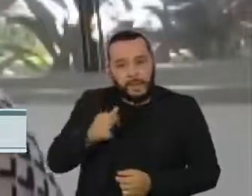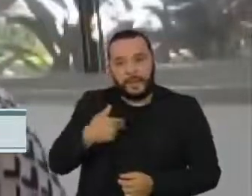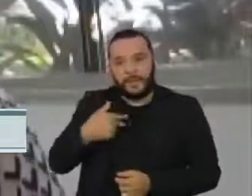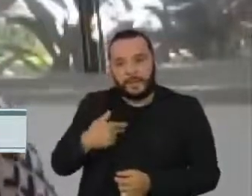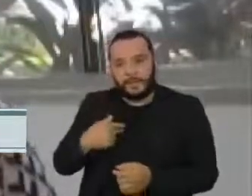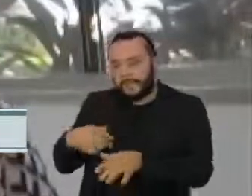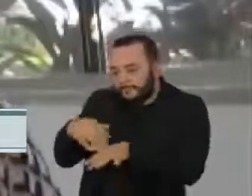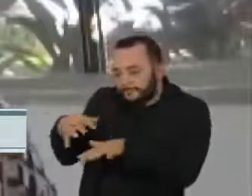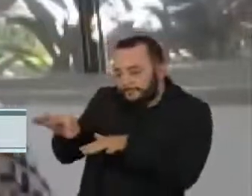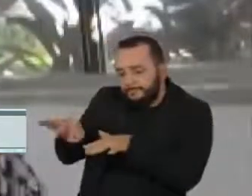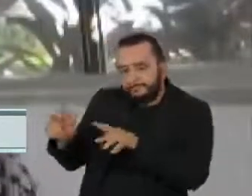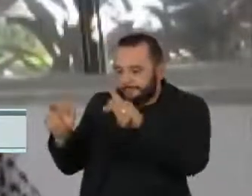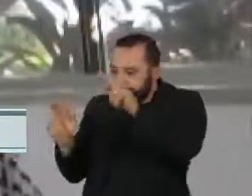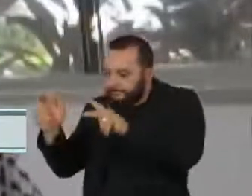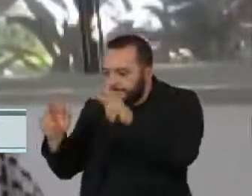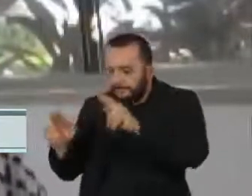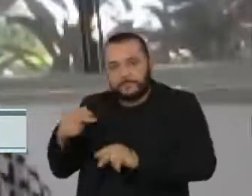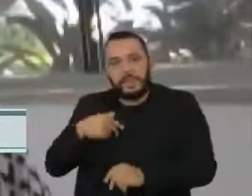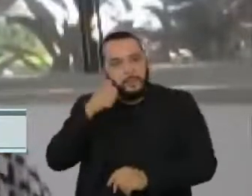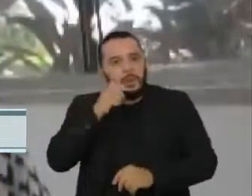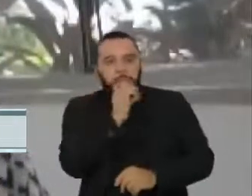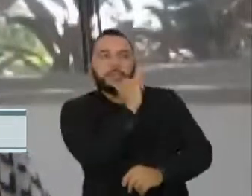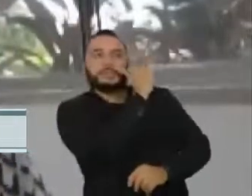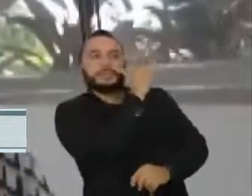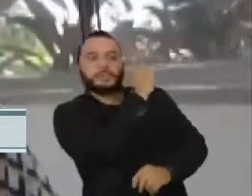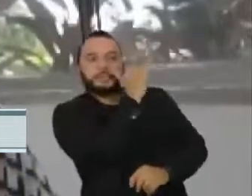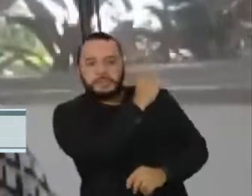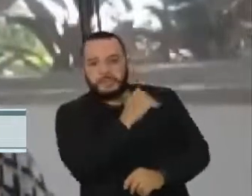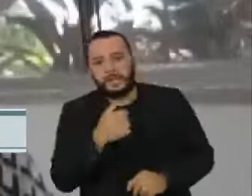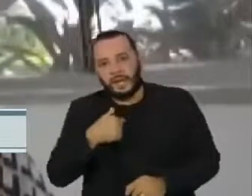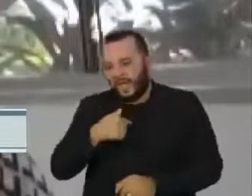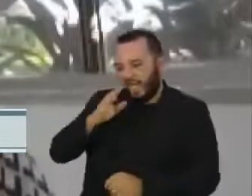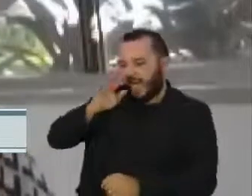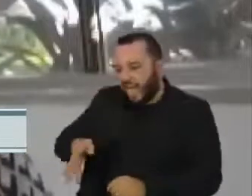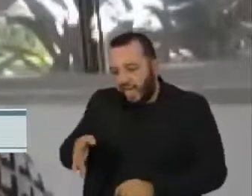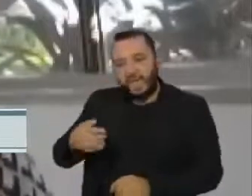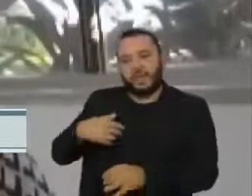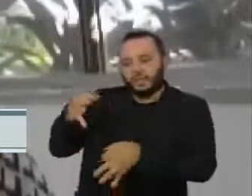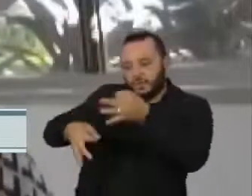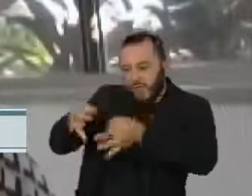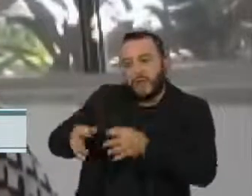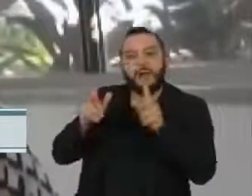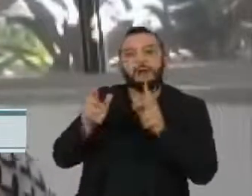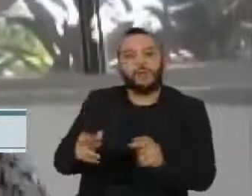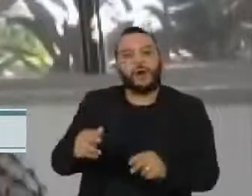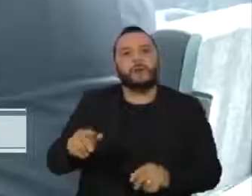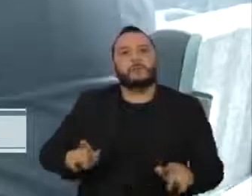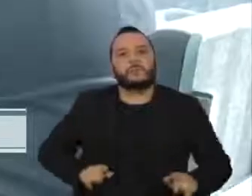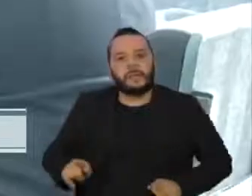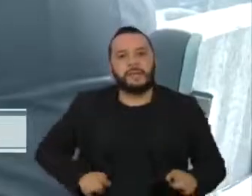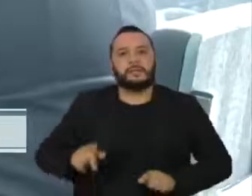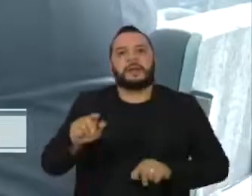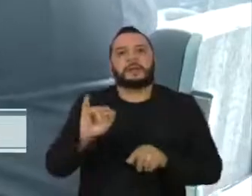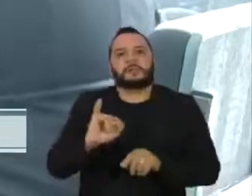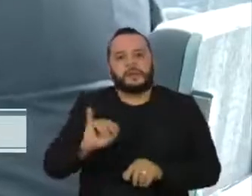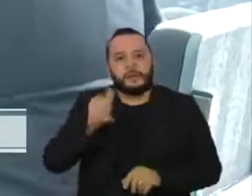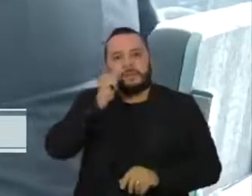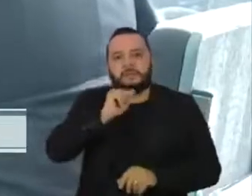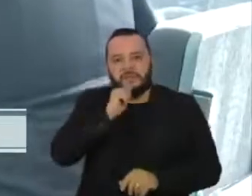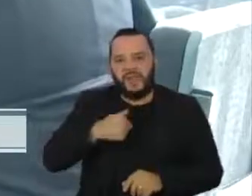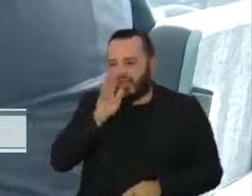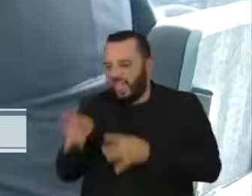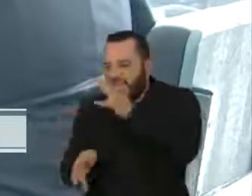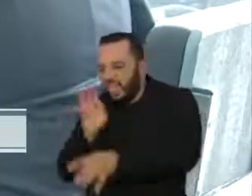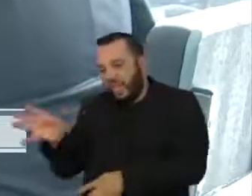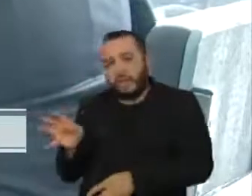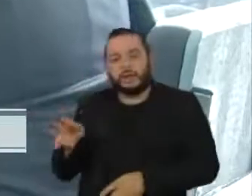vai te julgar, porque você não larga, que não está entendendo, seu parente, sua prima, sua irmã, sua mãe. Hoje o projeto está em